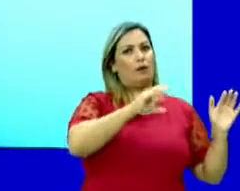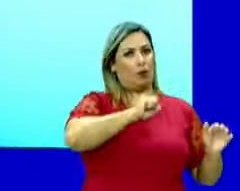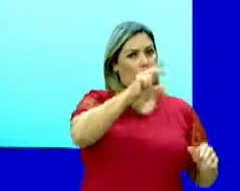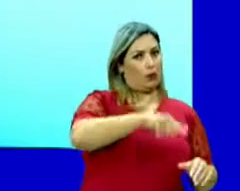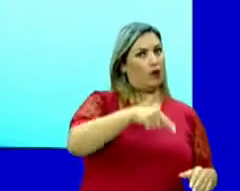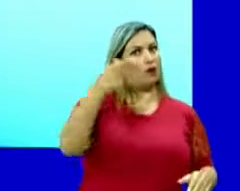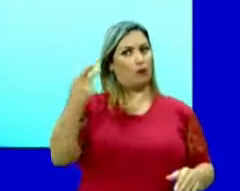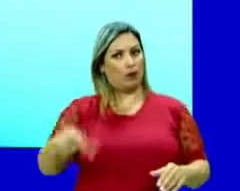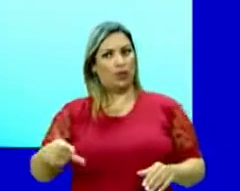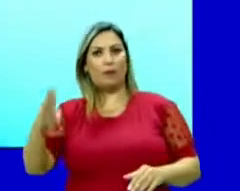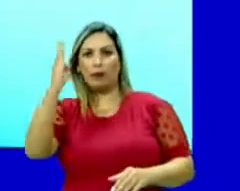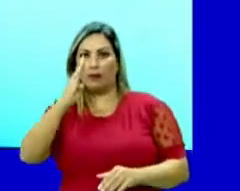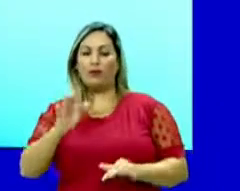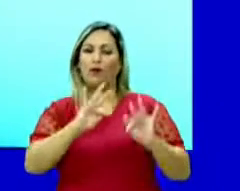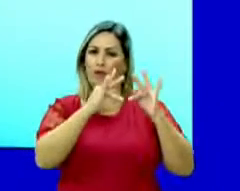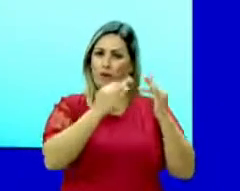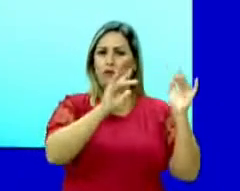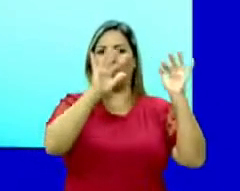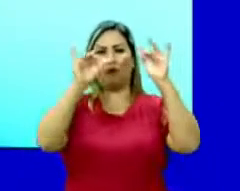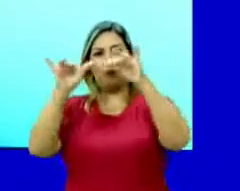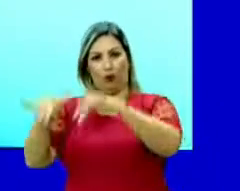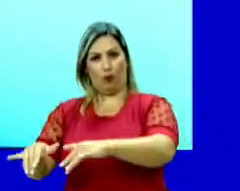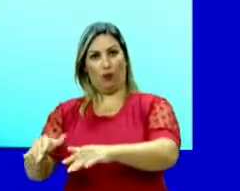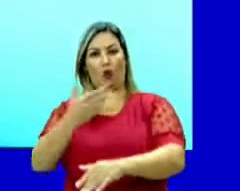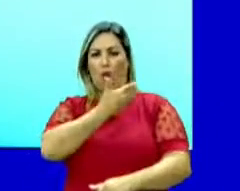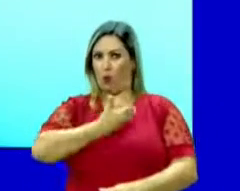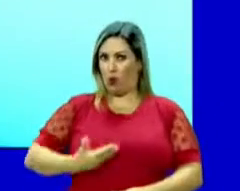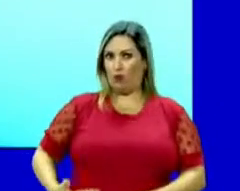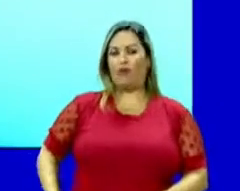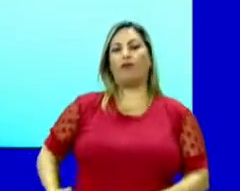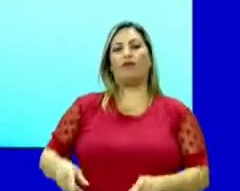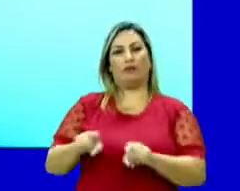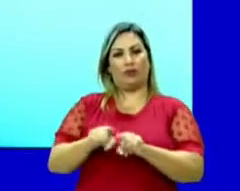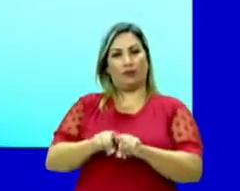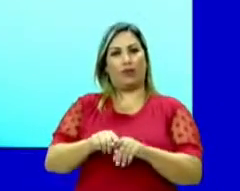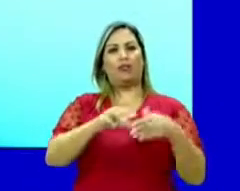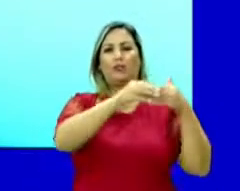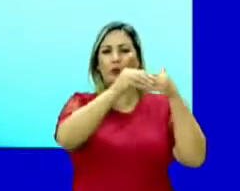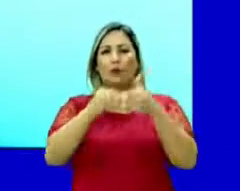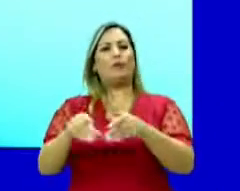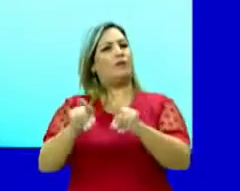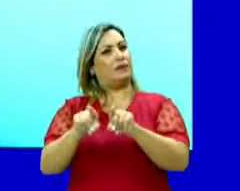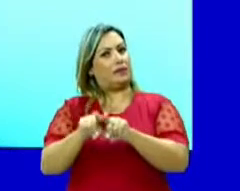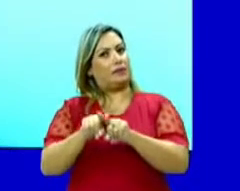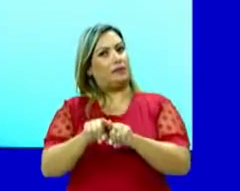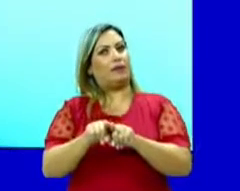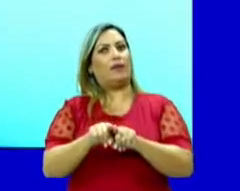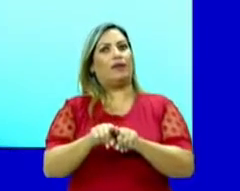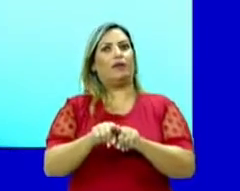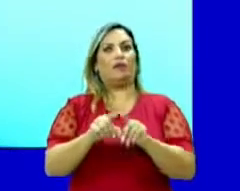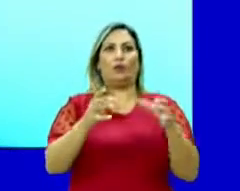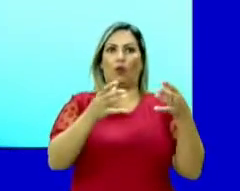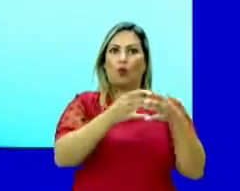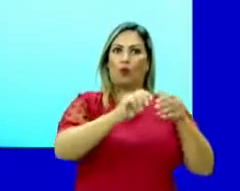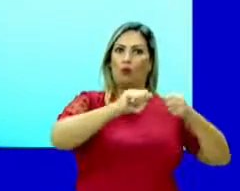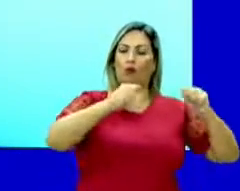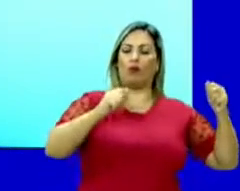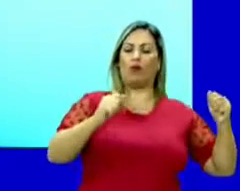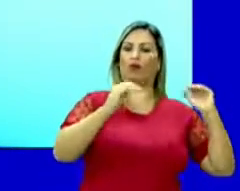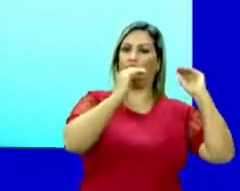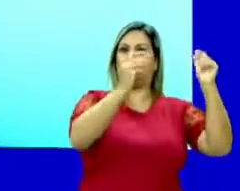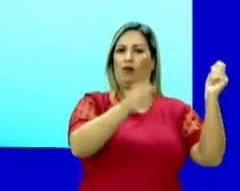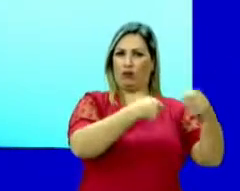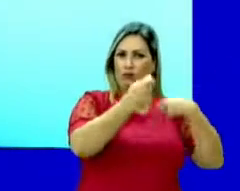Portuguesa, a Família Real e o Governo da Metrópole. Trouxe também e, sobretudo, boa parte do aparato